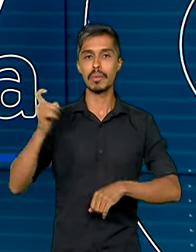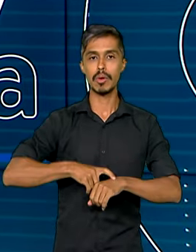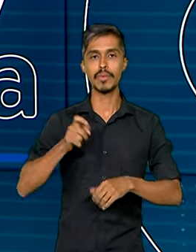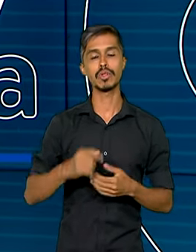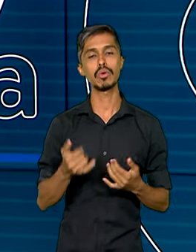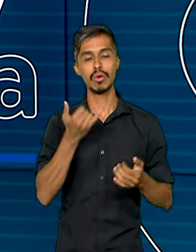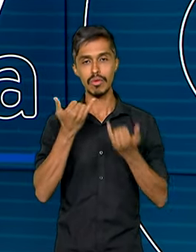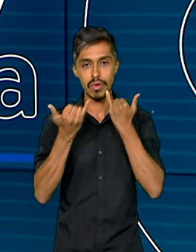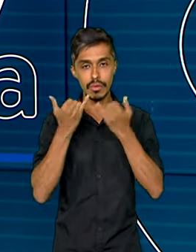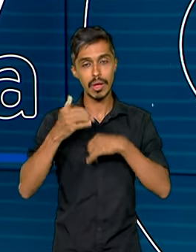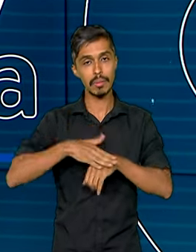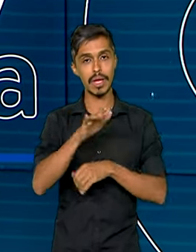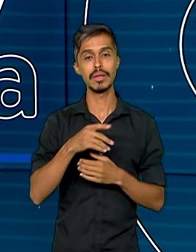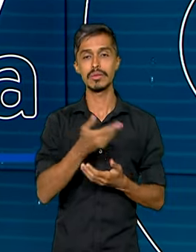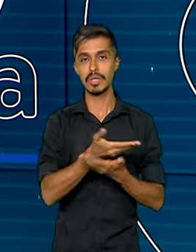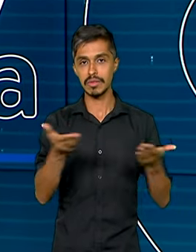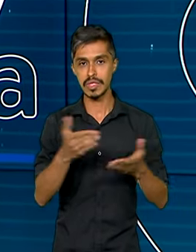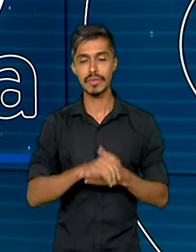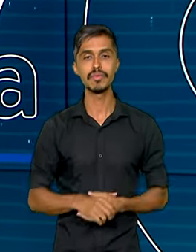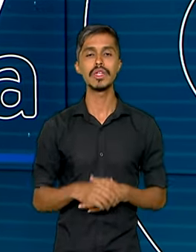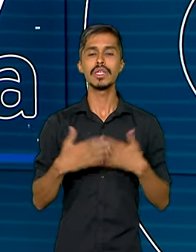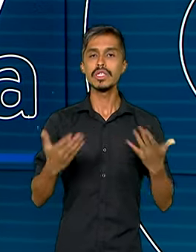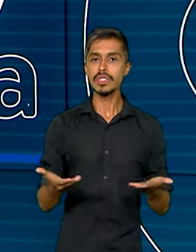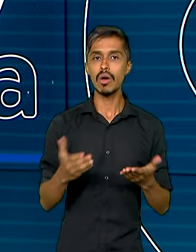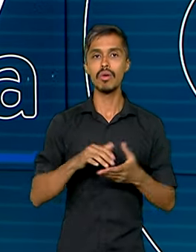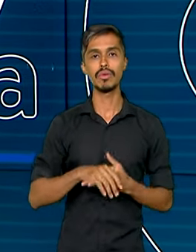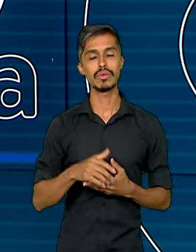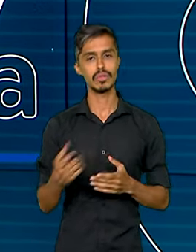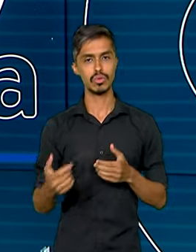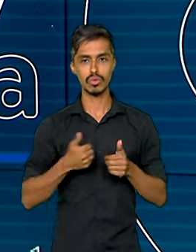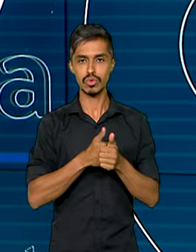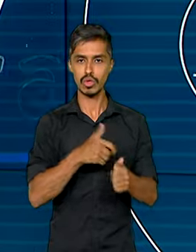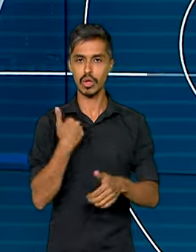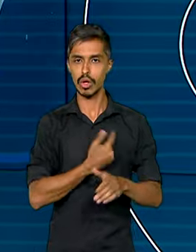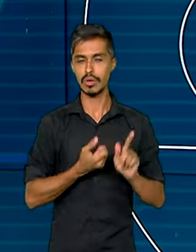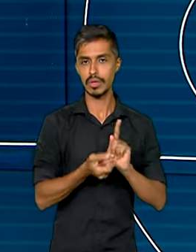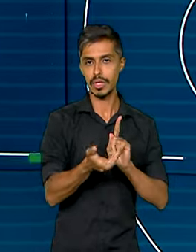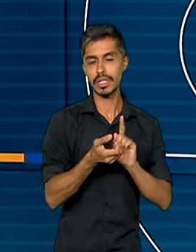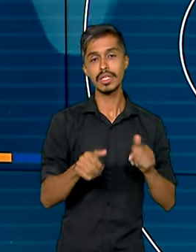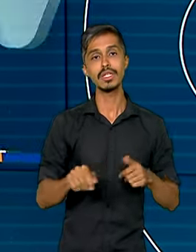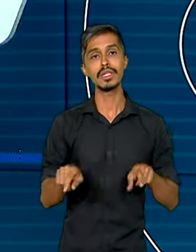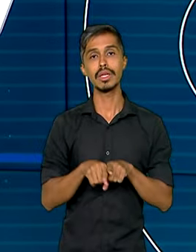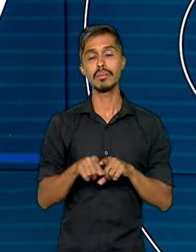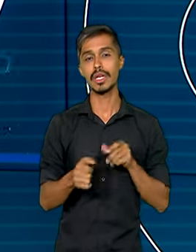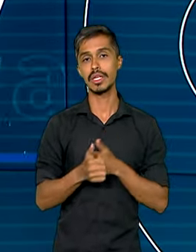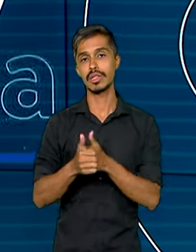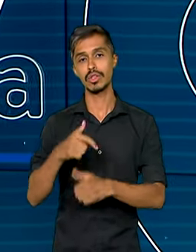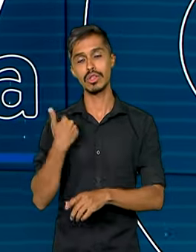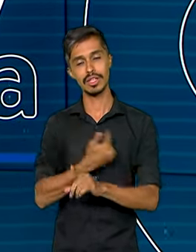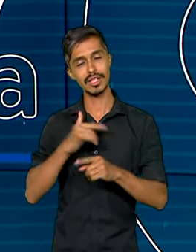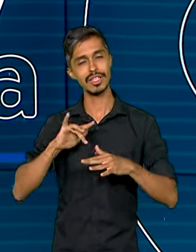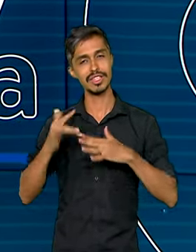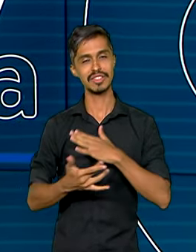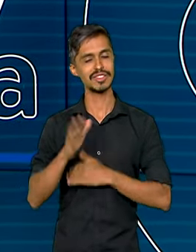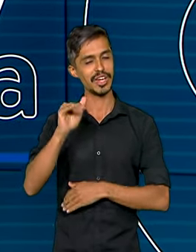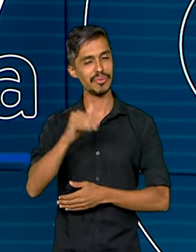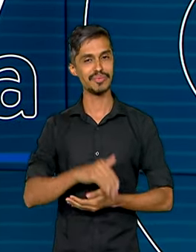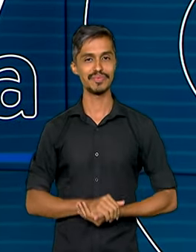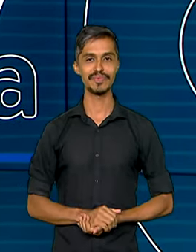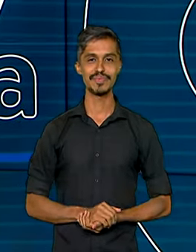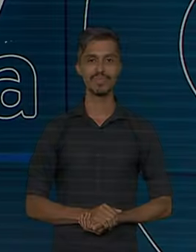do governo federal para você. Então, continue ligado aqui no Canal GOV e nos siga também pelas redes sociais. Até a próxima!